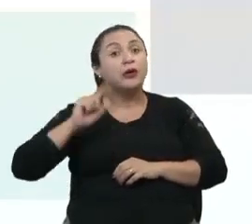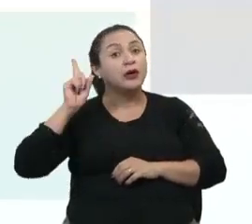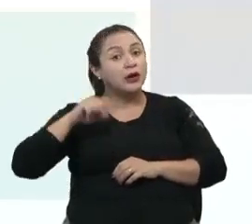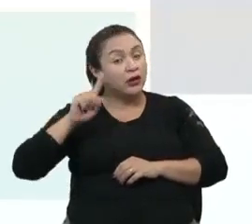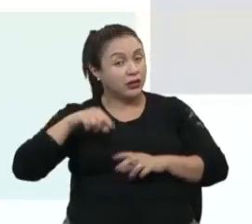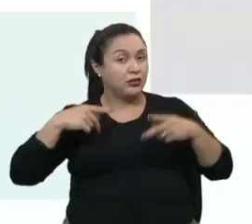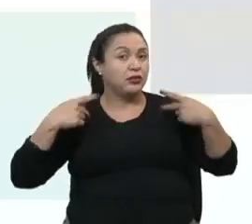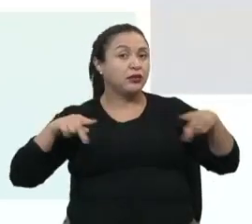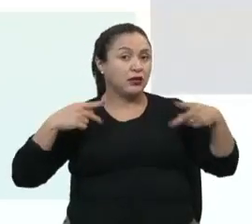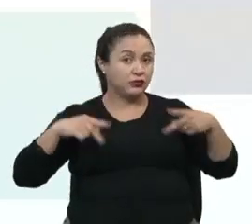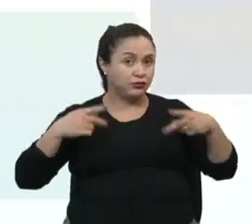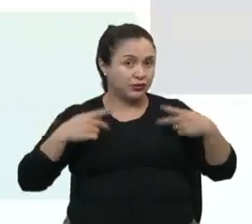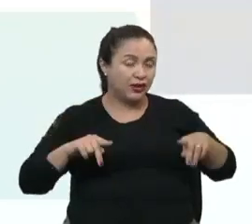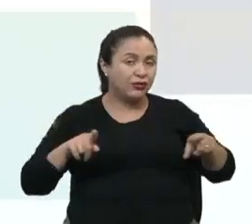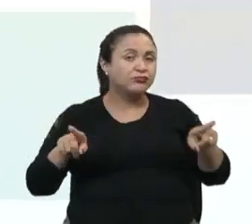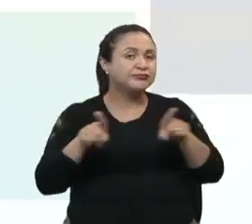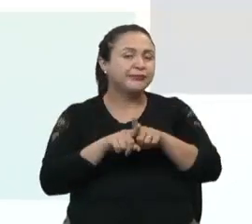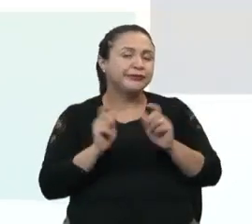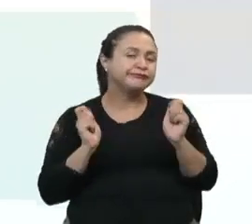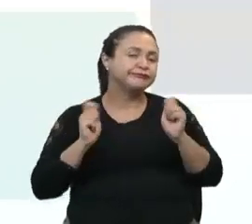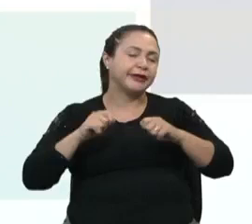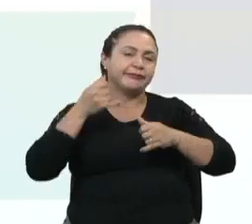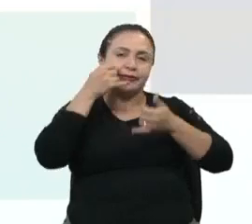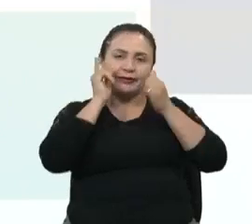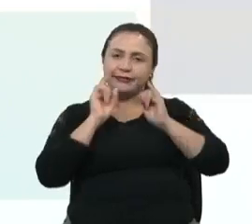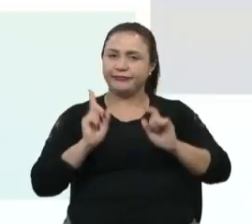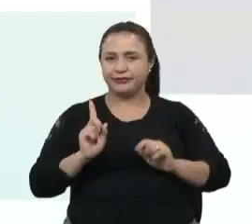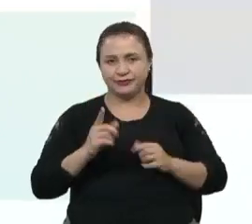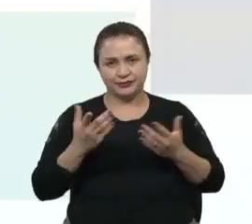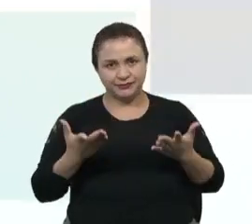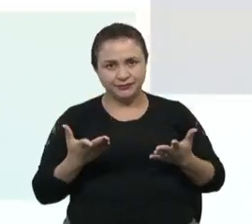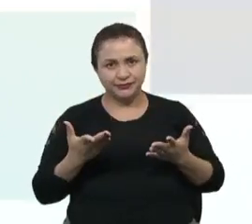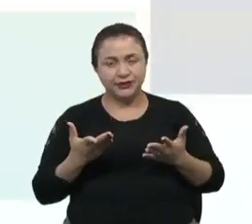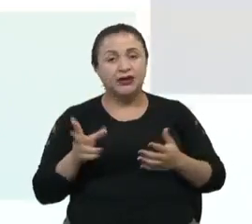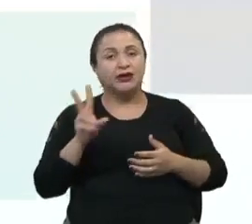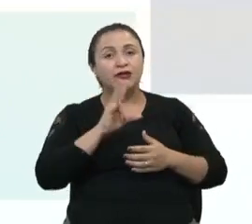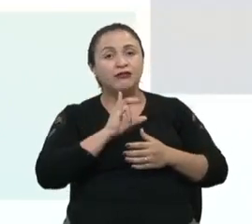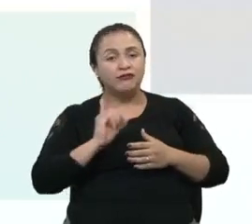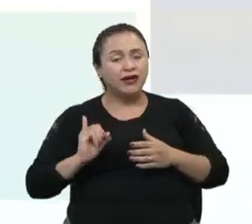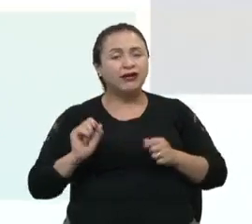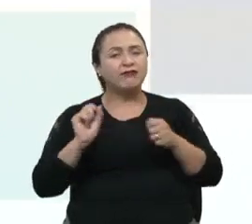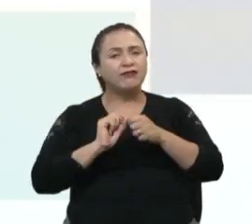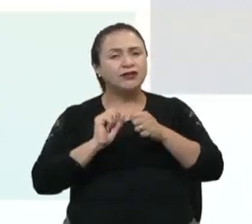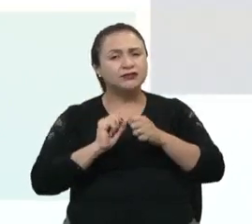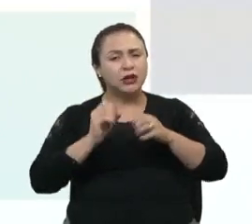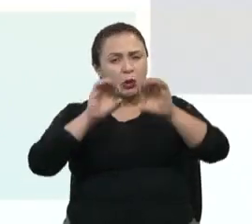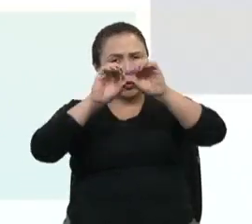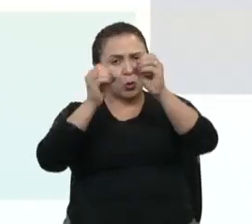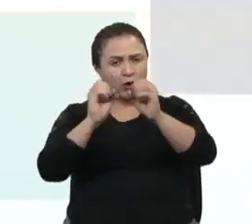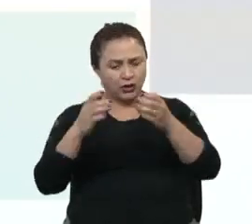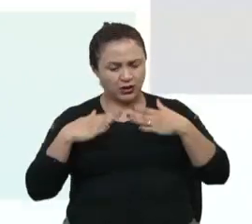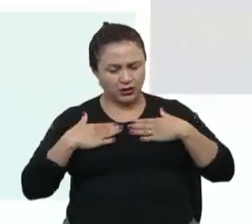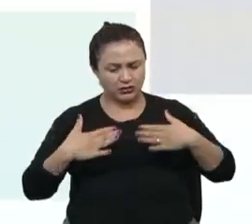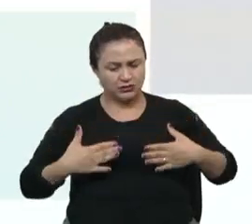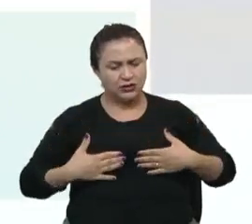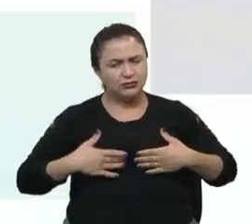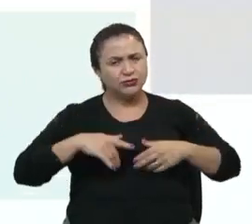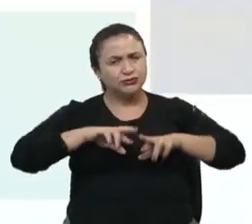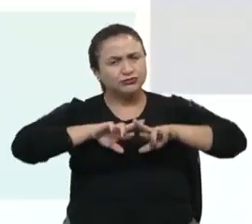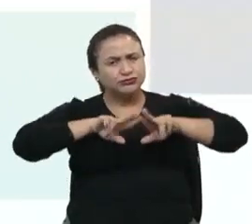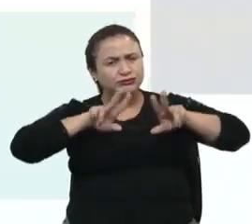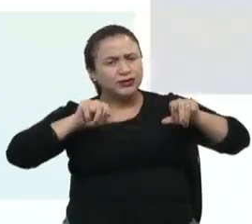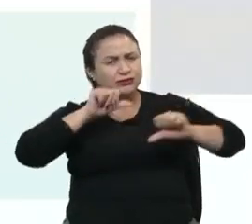natural e inevitável. Ele submete o organismo a diversas alterações,